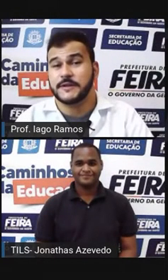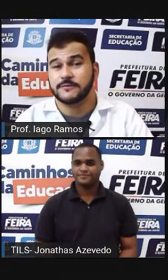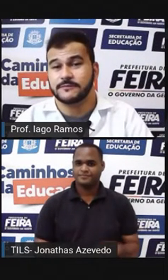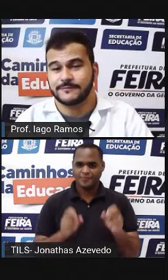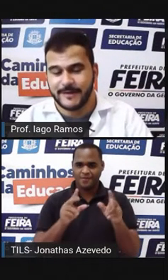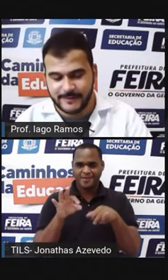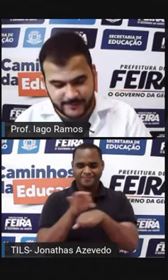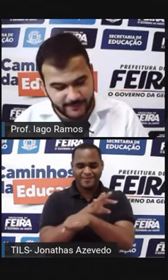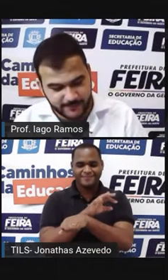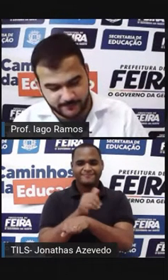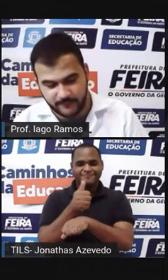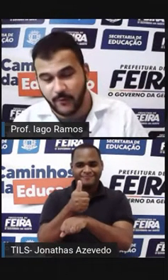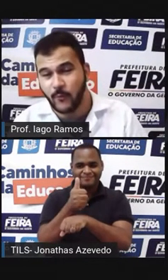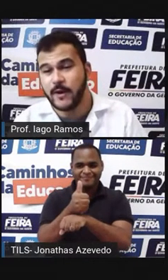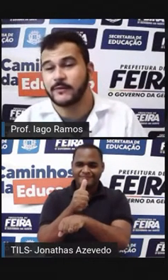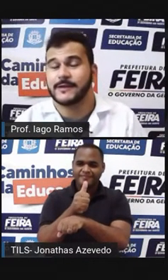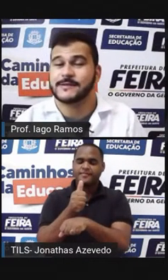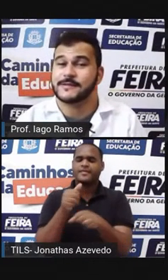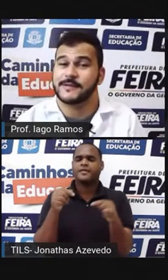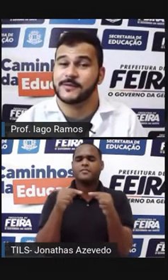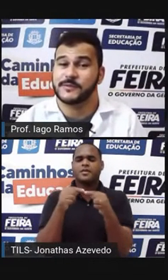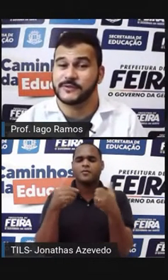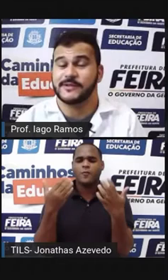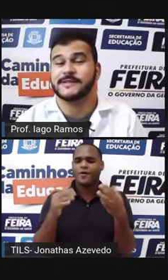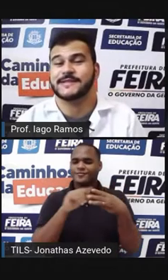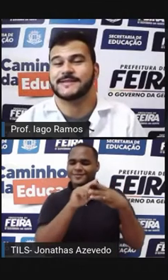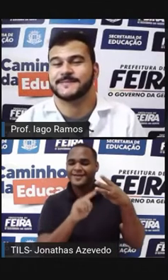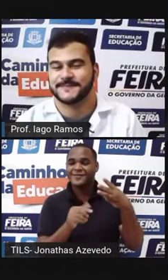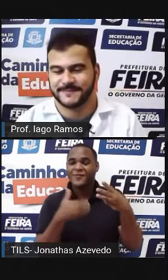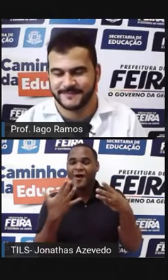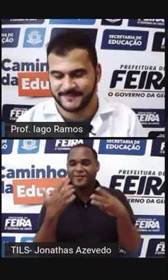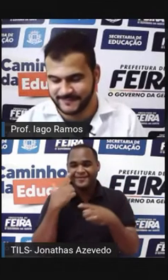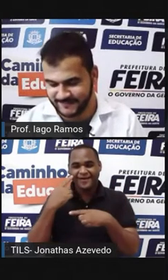Prontinho É isso aí Qual dessas três opções?